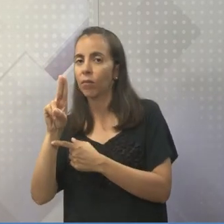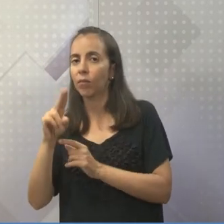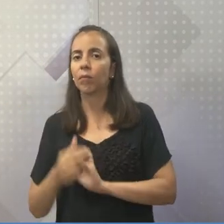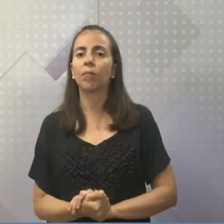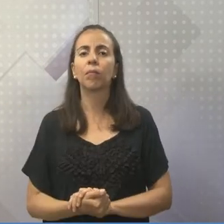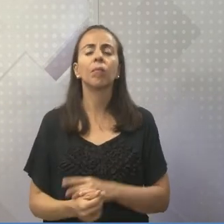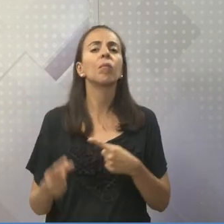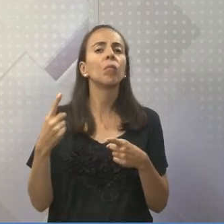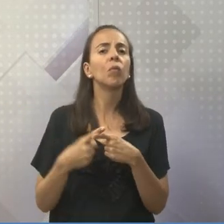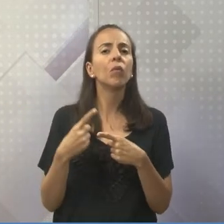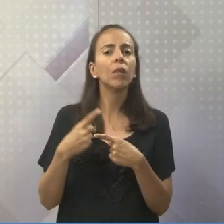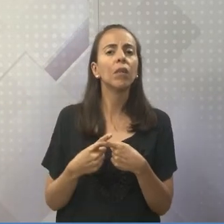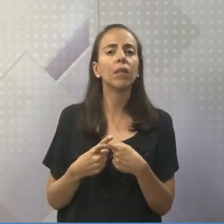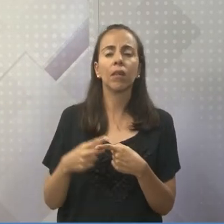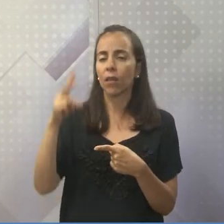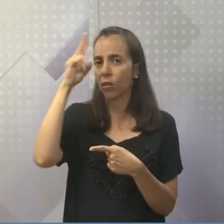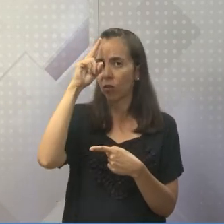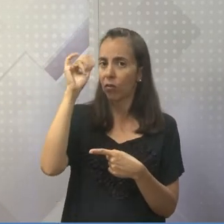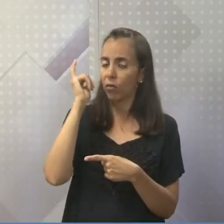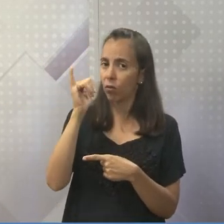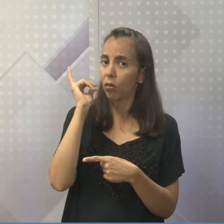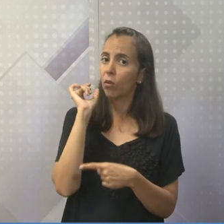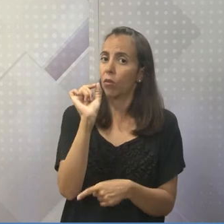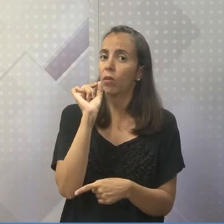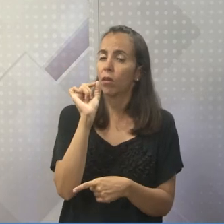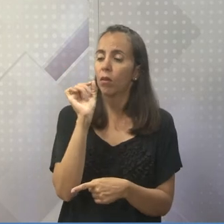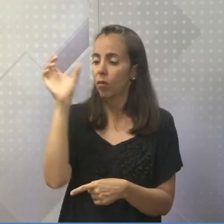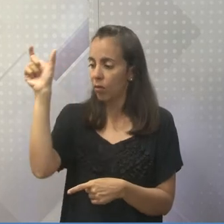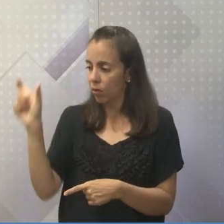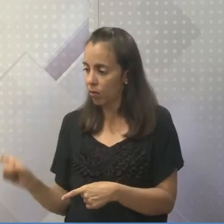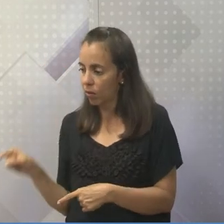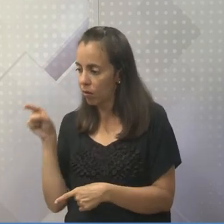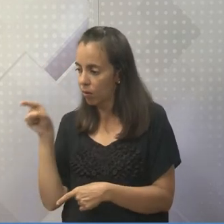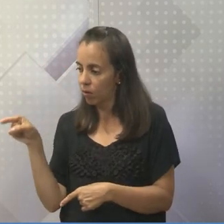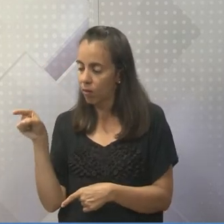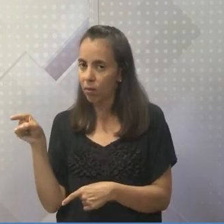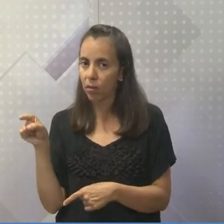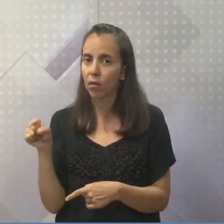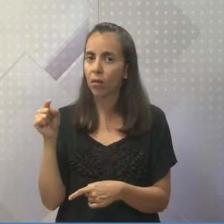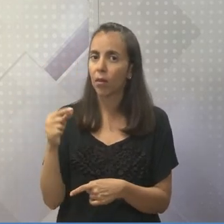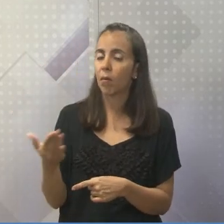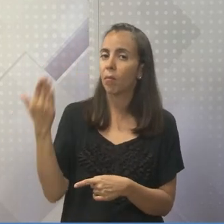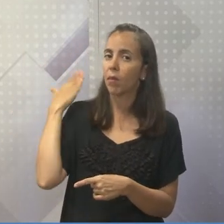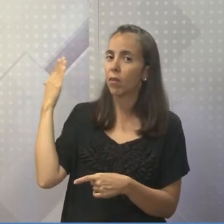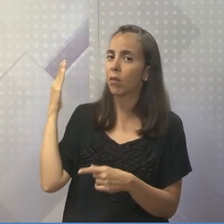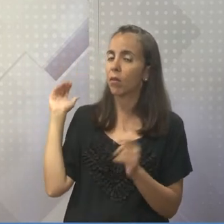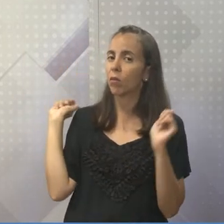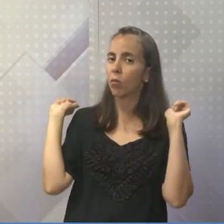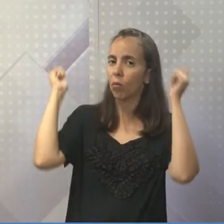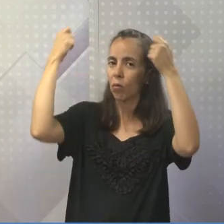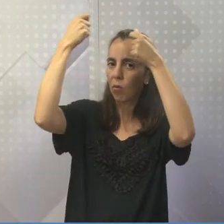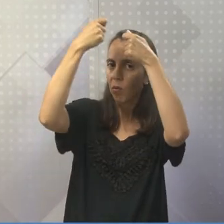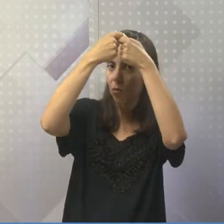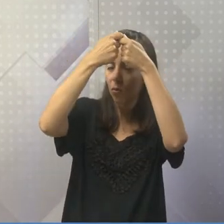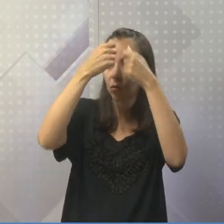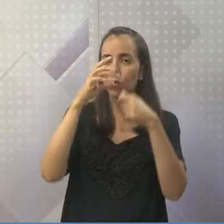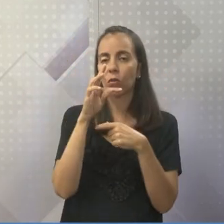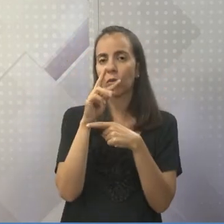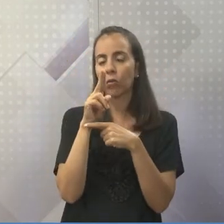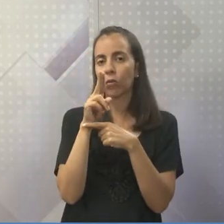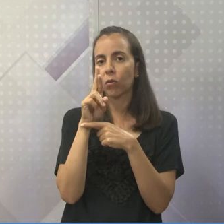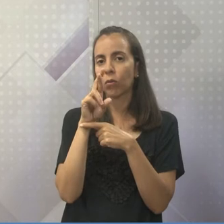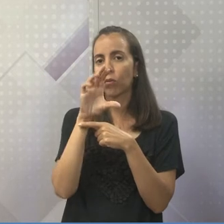Por quê? A história conta que Nicolau, ele foi um monge turco, que ele uma vez